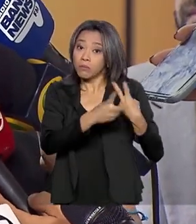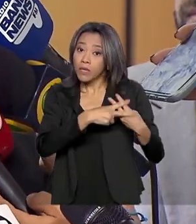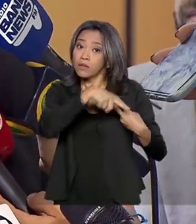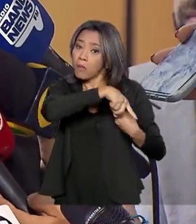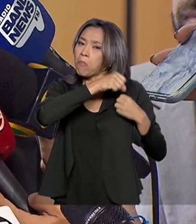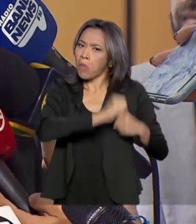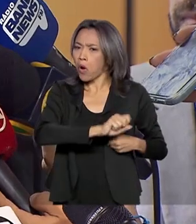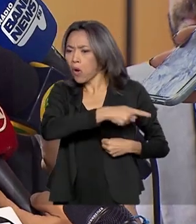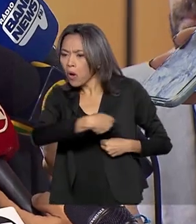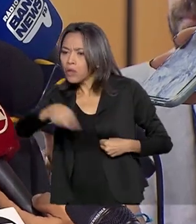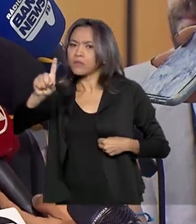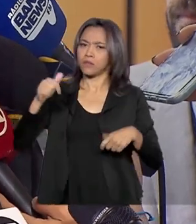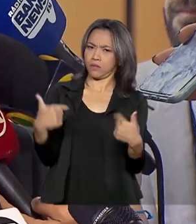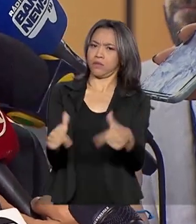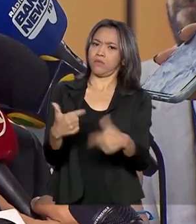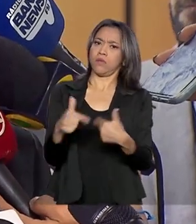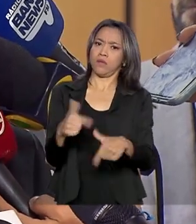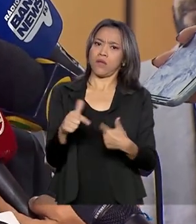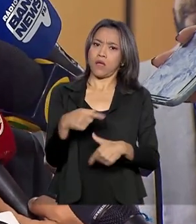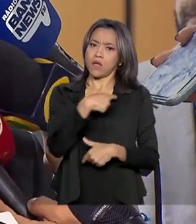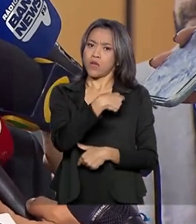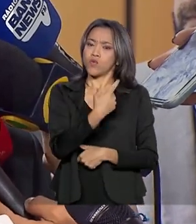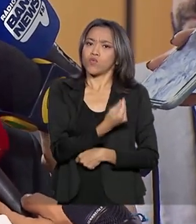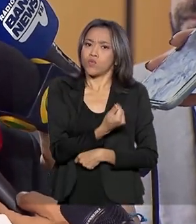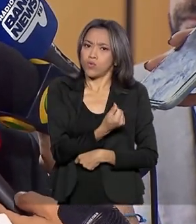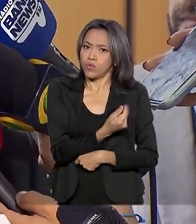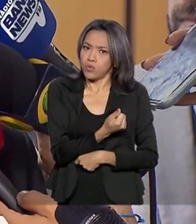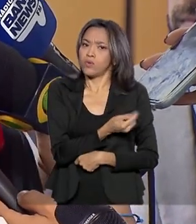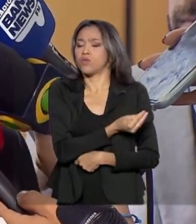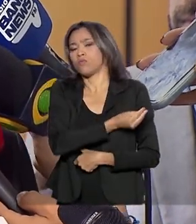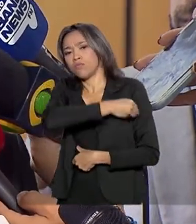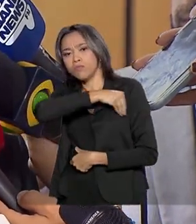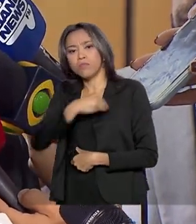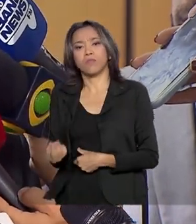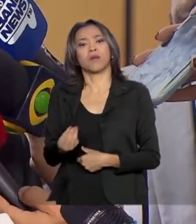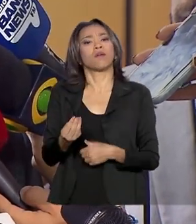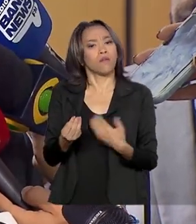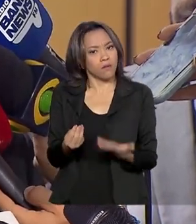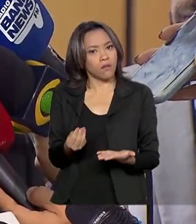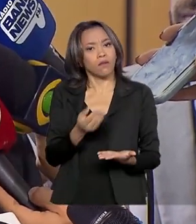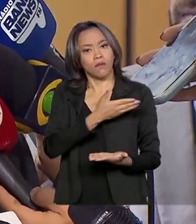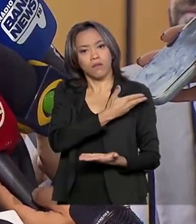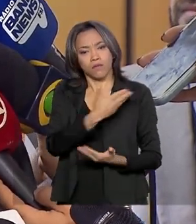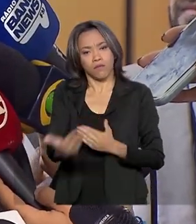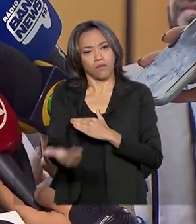trabalhar, devolver parte do rendimento do trabalho na sua manutenção e voltar melhor para a sociedade.